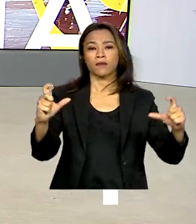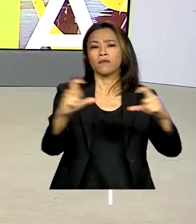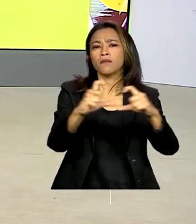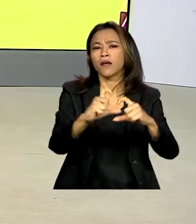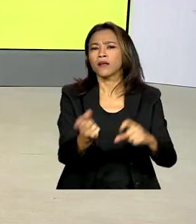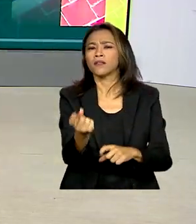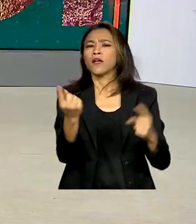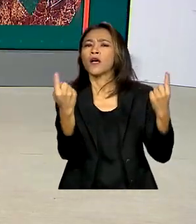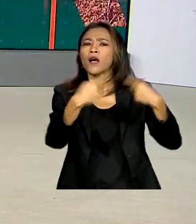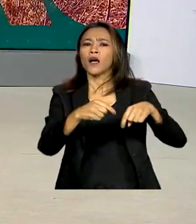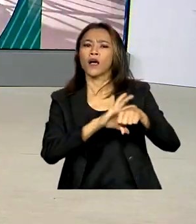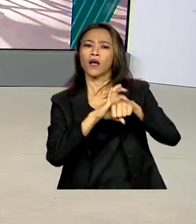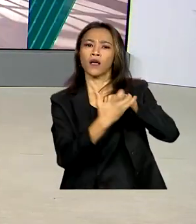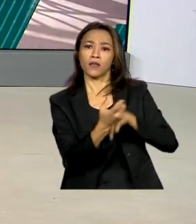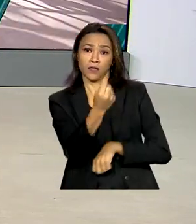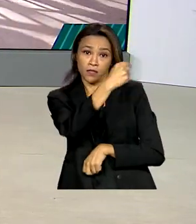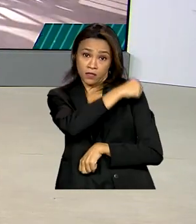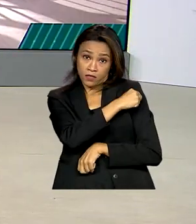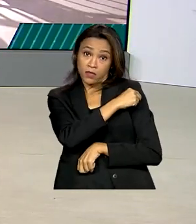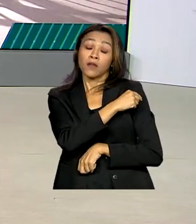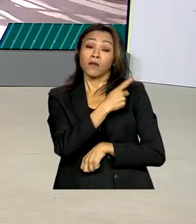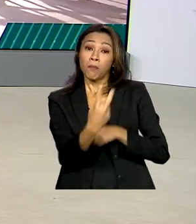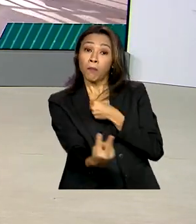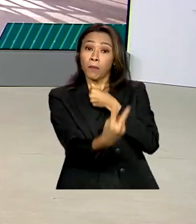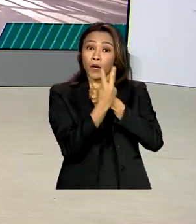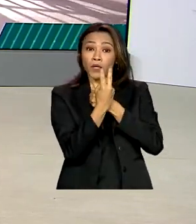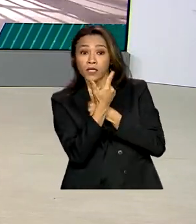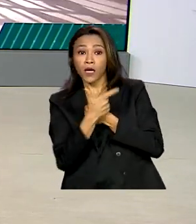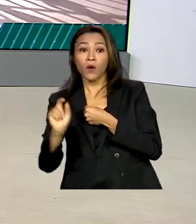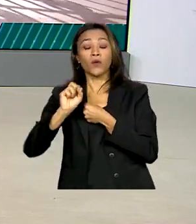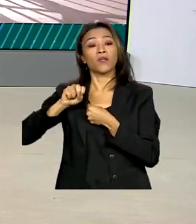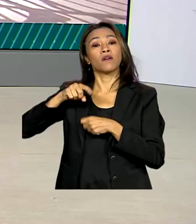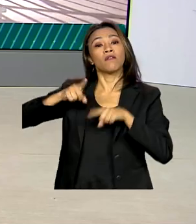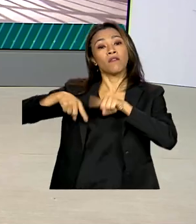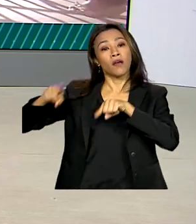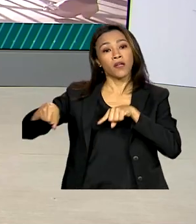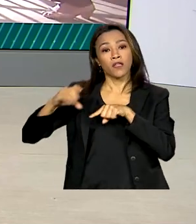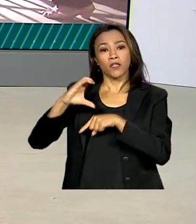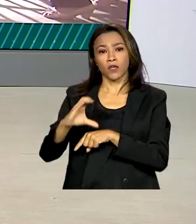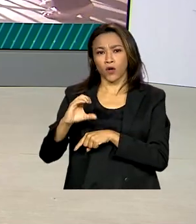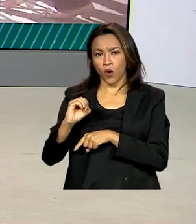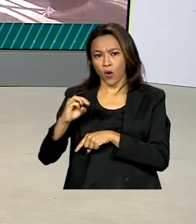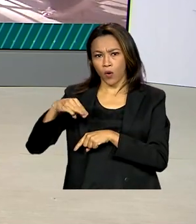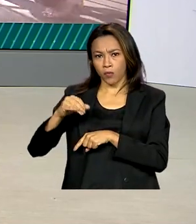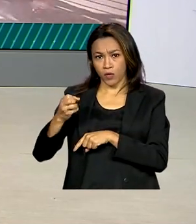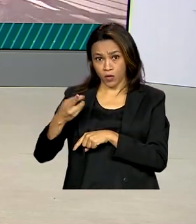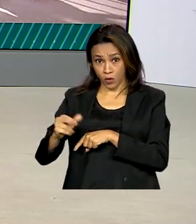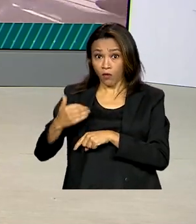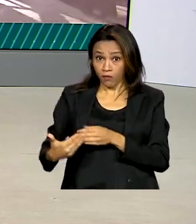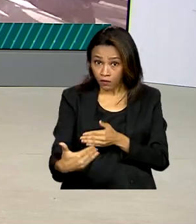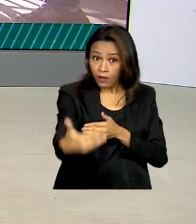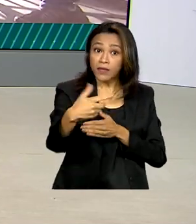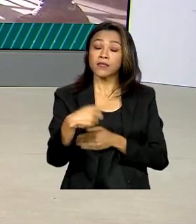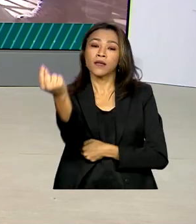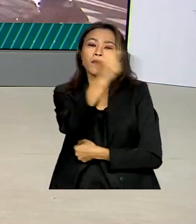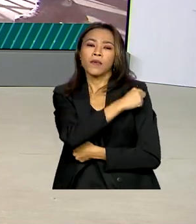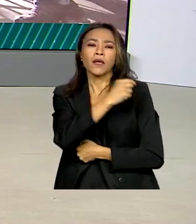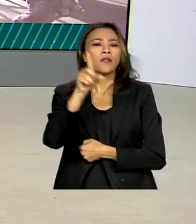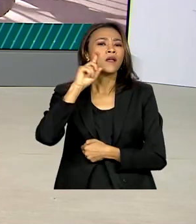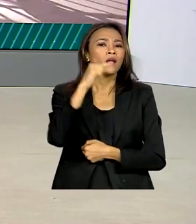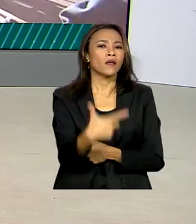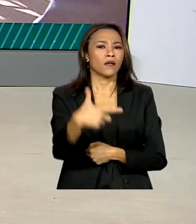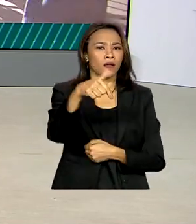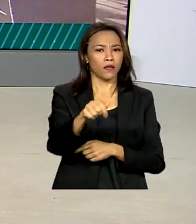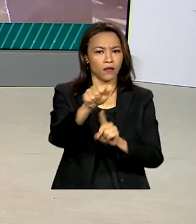contra a Covid-19, que também protegem contra a Ômicron, vão começar a ser aplicadas em 27 de fevereiro.